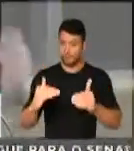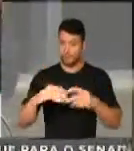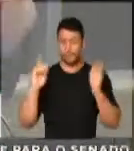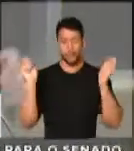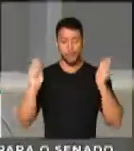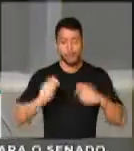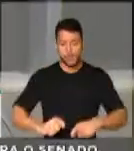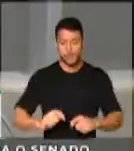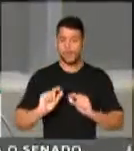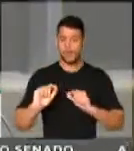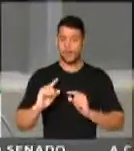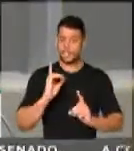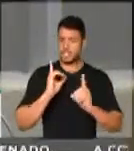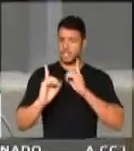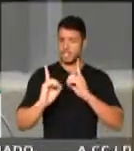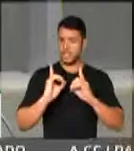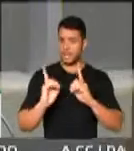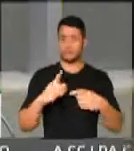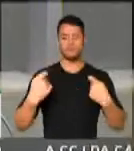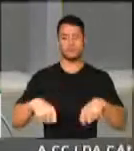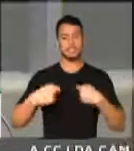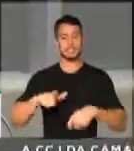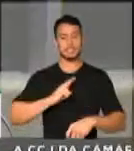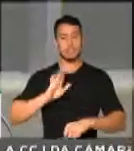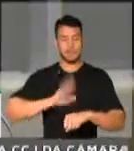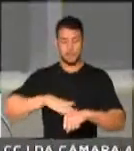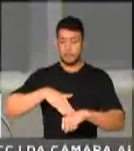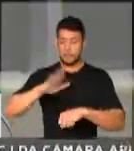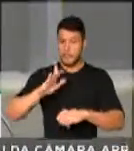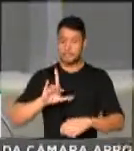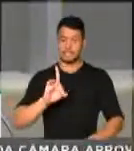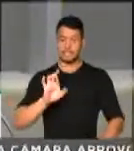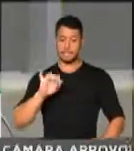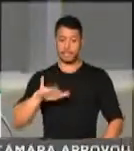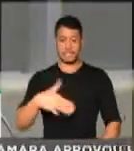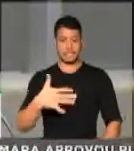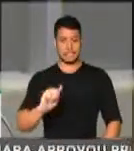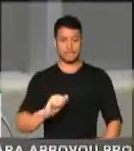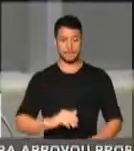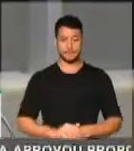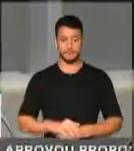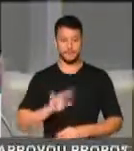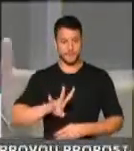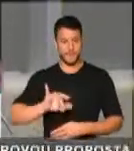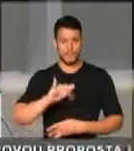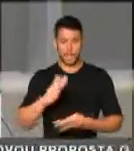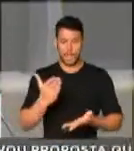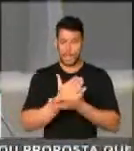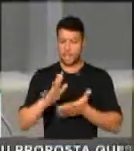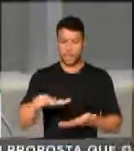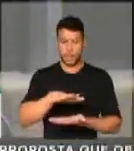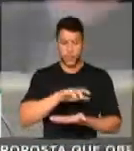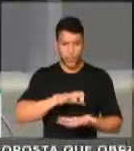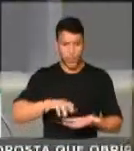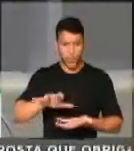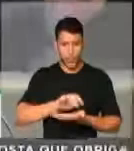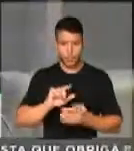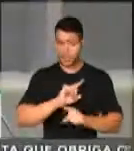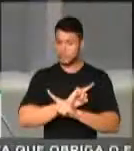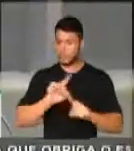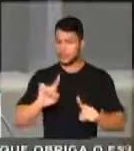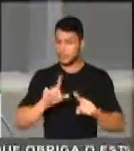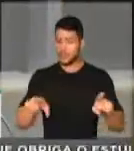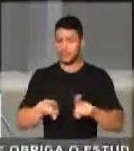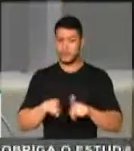diálogo, apostaremos na democracia. Não vamos desqualificar os dados, os dados científicos, o